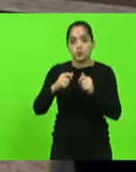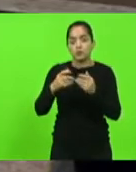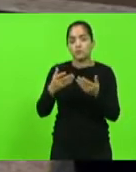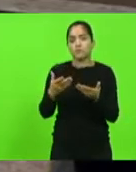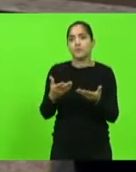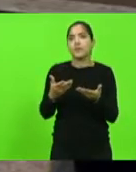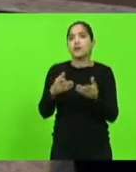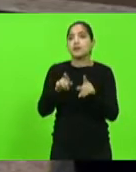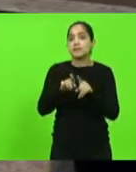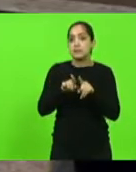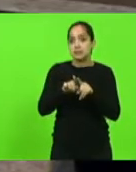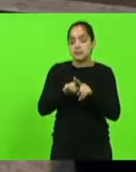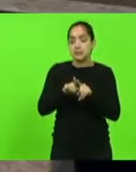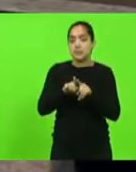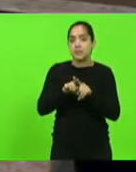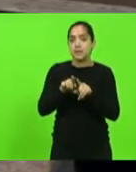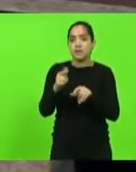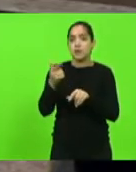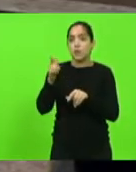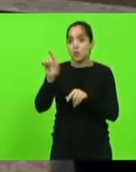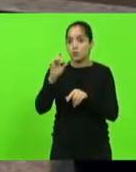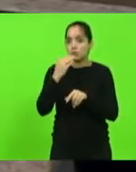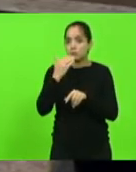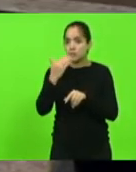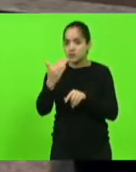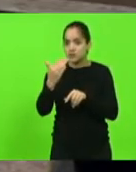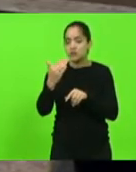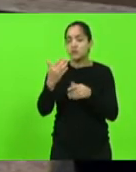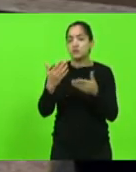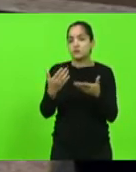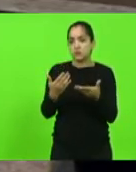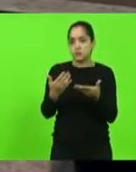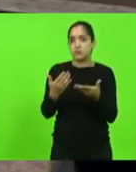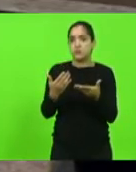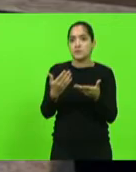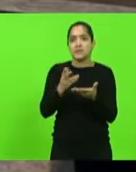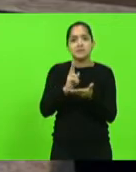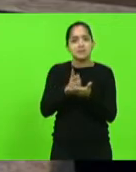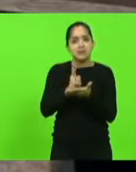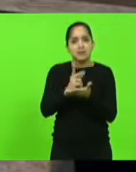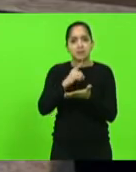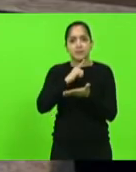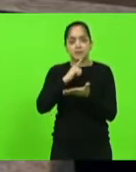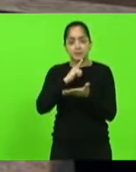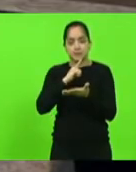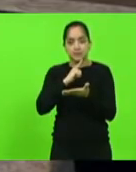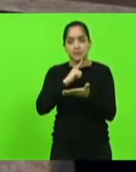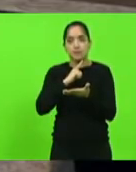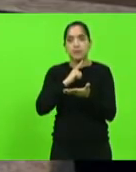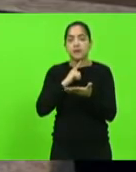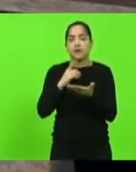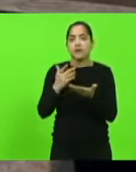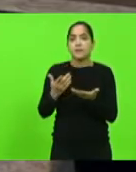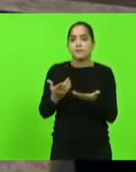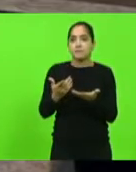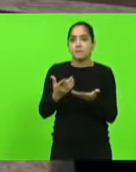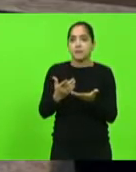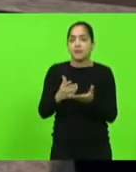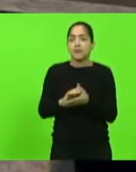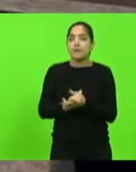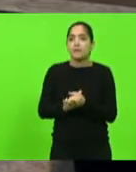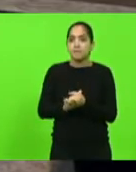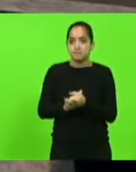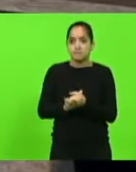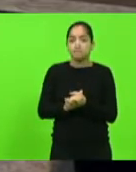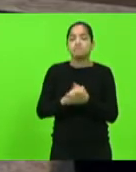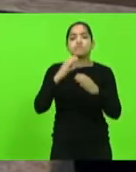Também uma outra demanda muito presente, recorrente das câmaras de vereadores, é a questão da